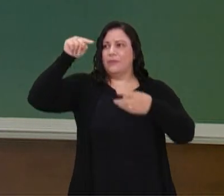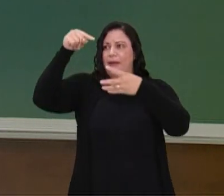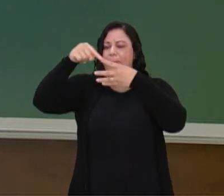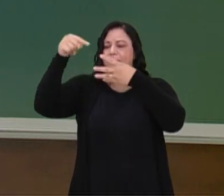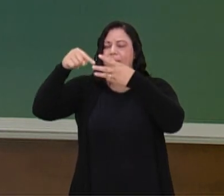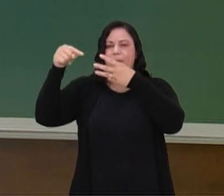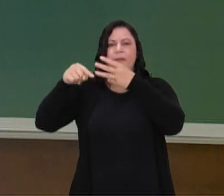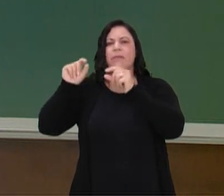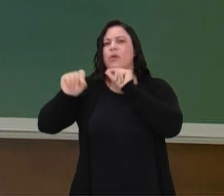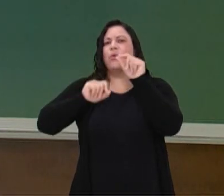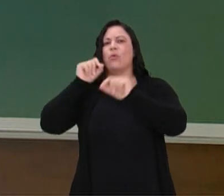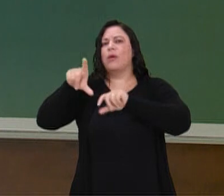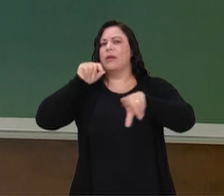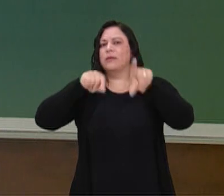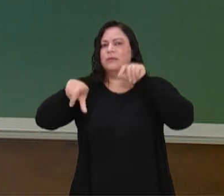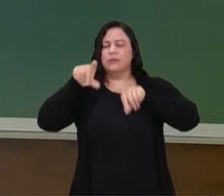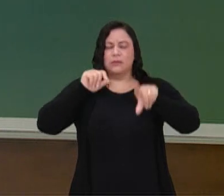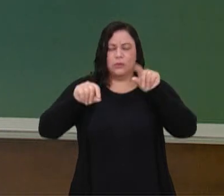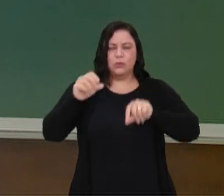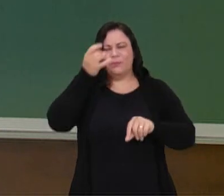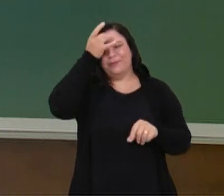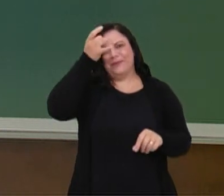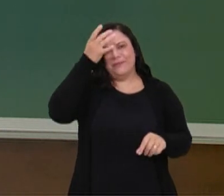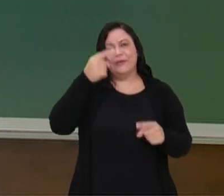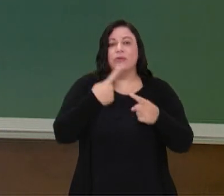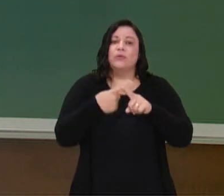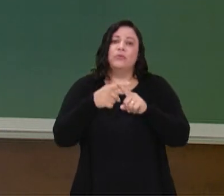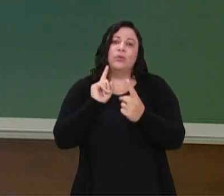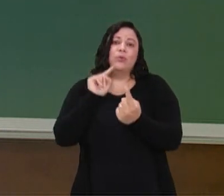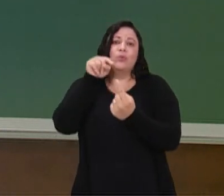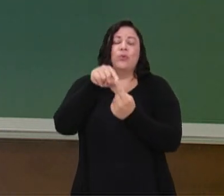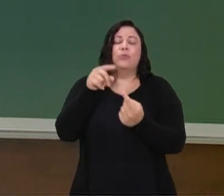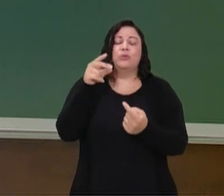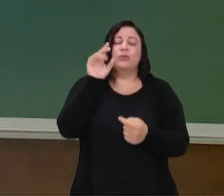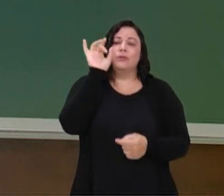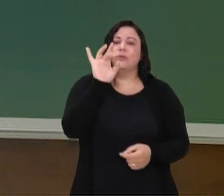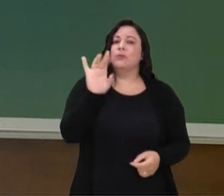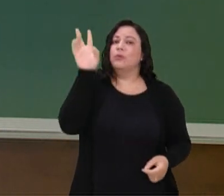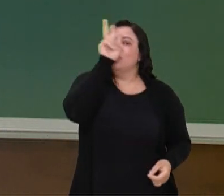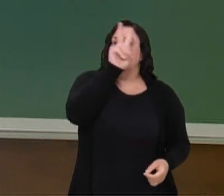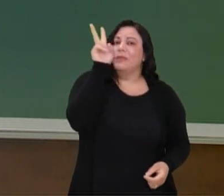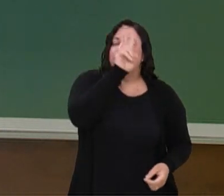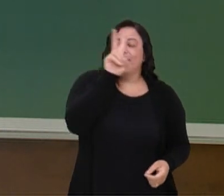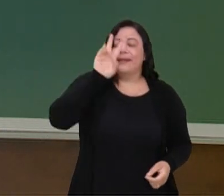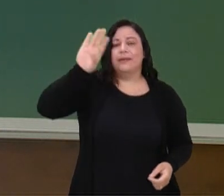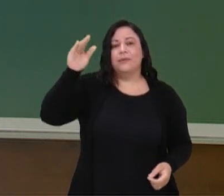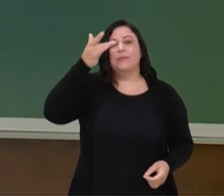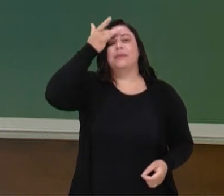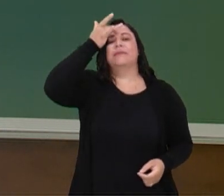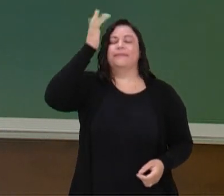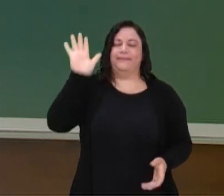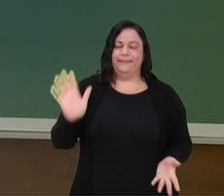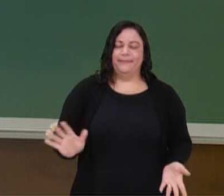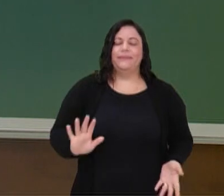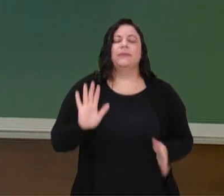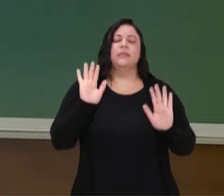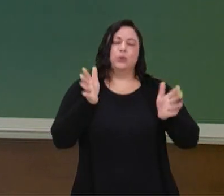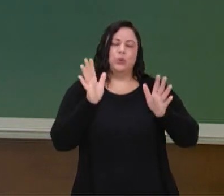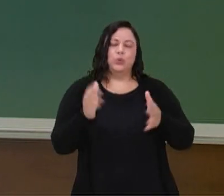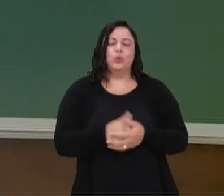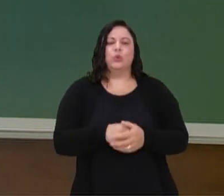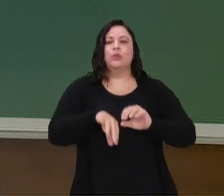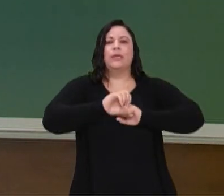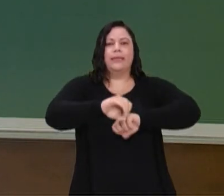laboral. Muito fácil, né, gente? Porque o objetivo aqui é só de relembrar e de fixar um pouquinho aquilo que a gente já viu.